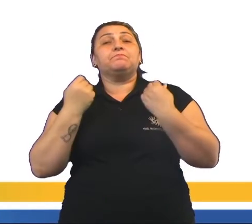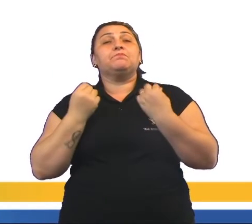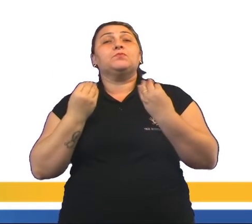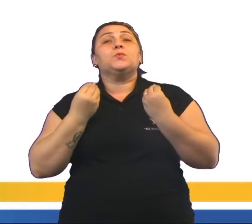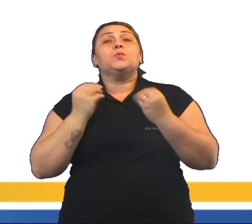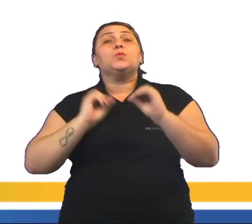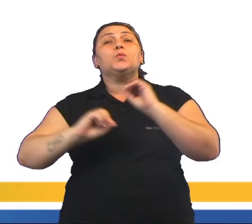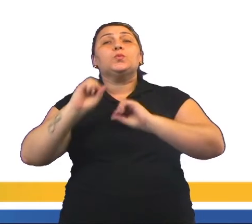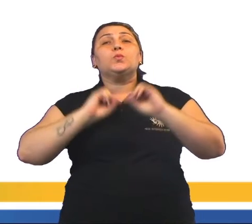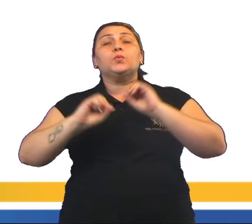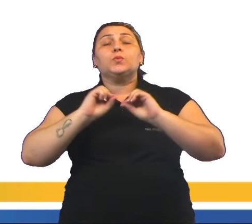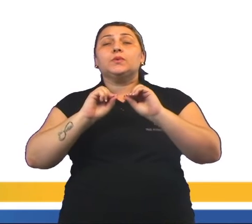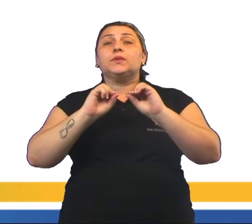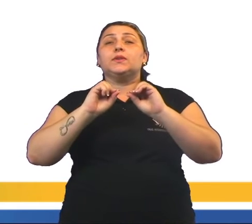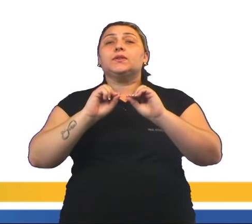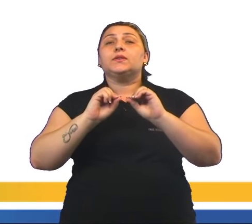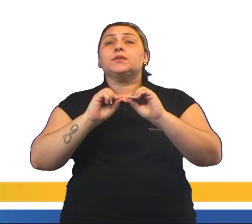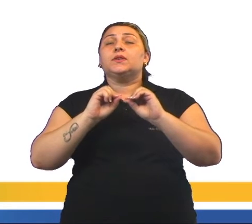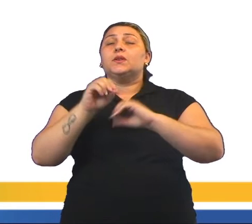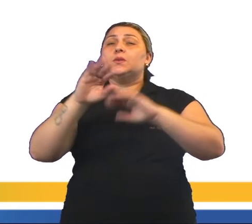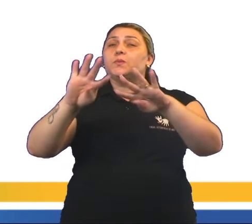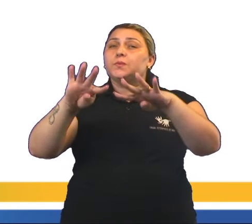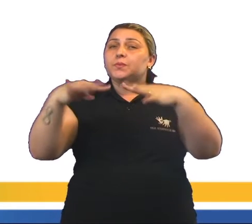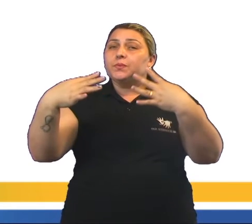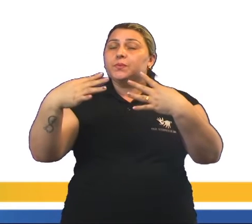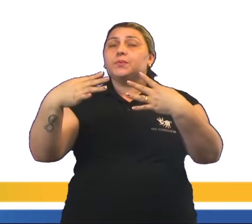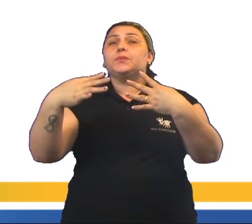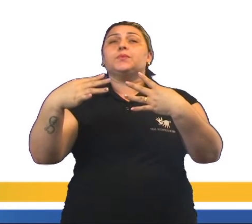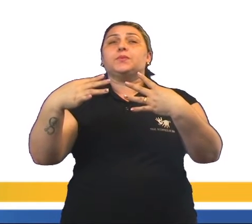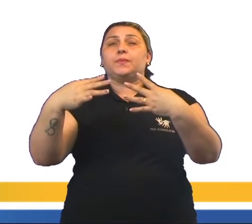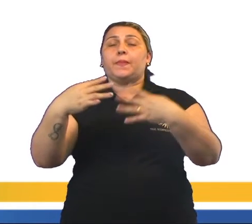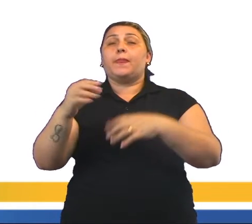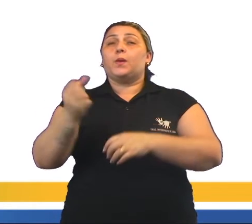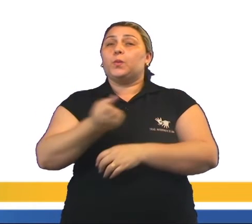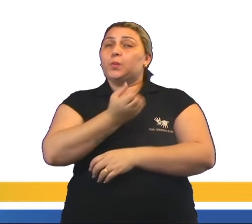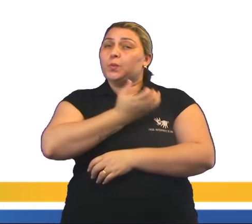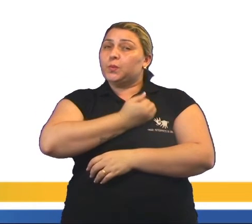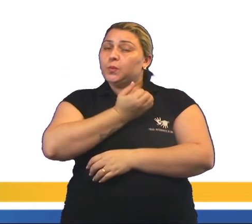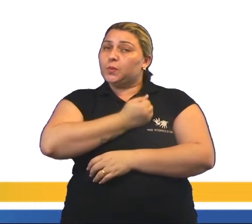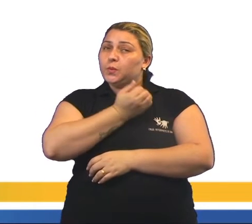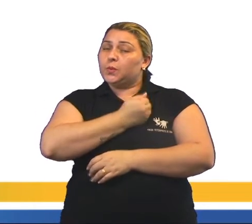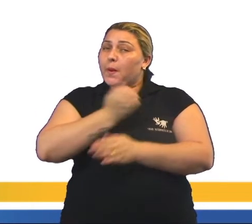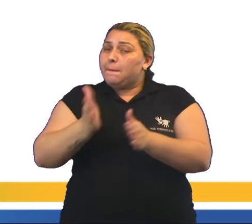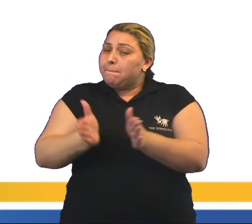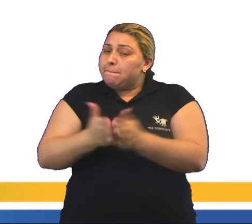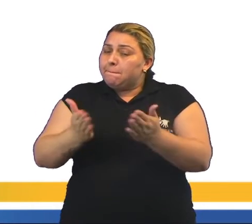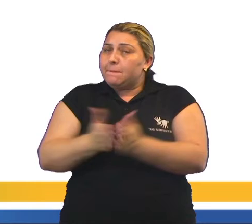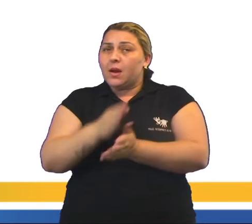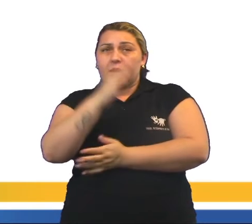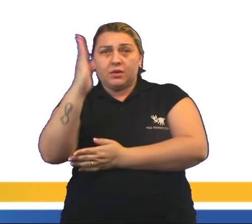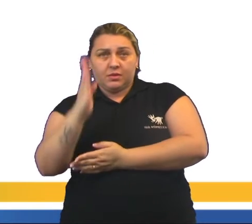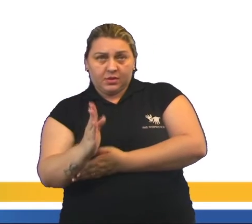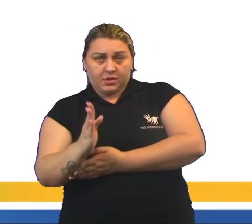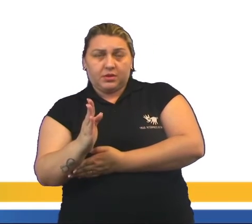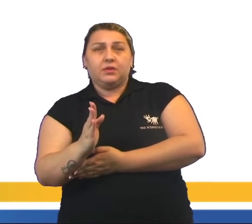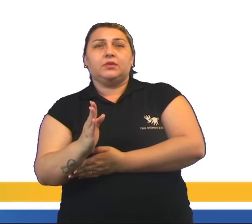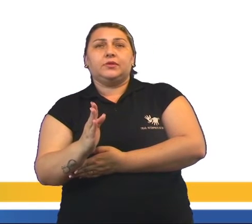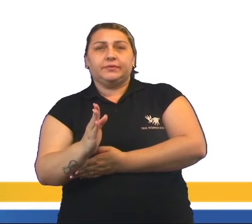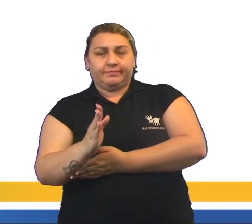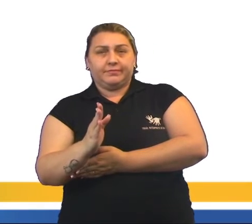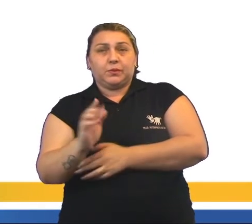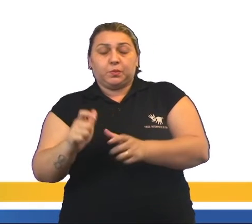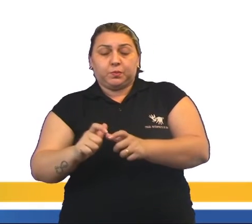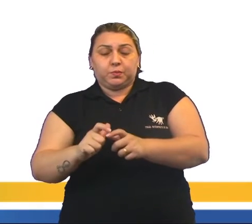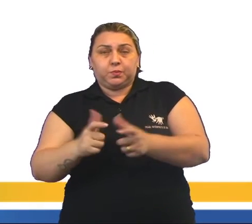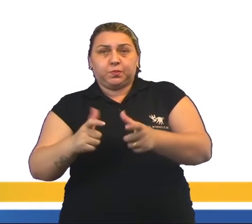o é que o enunciado, ele simplesmente está chamando a atenção? Que o número de extremamente pobres no Brasil vai